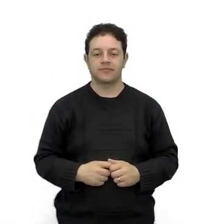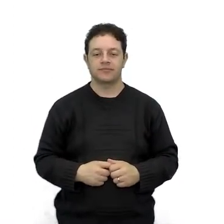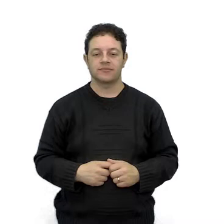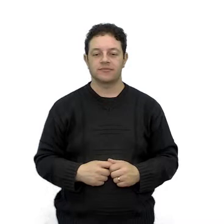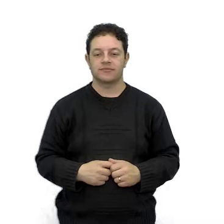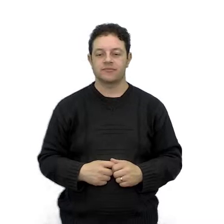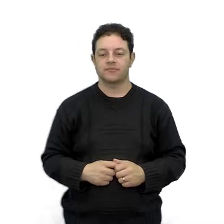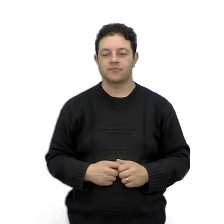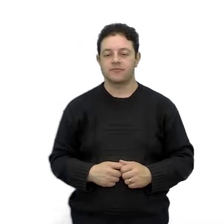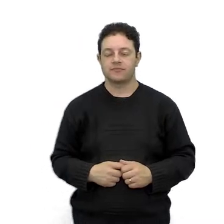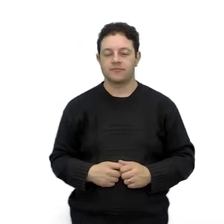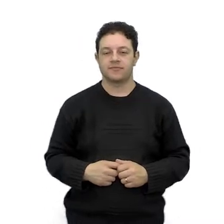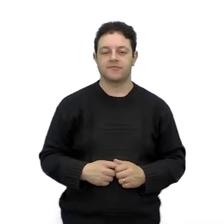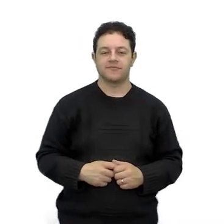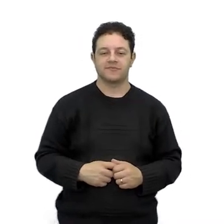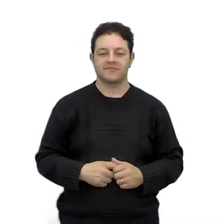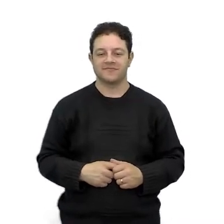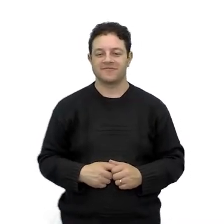mais? Deixa eu ver aqui.